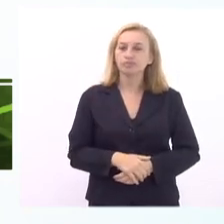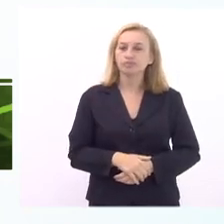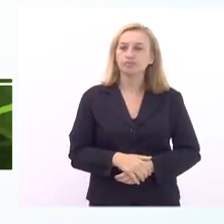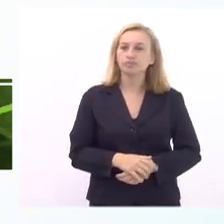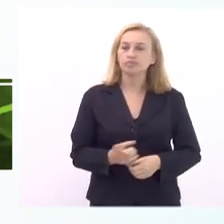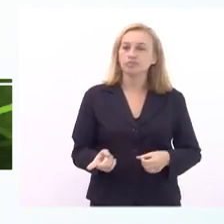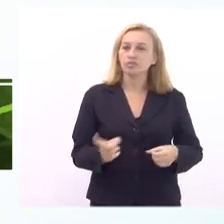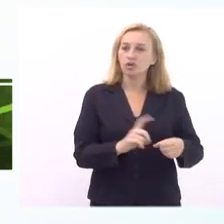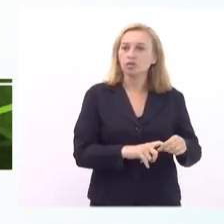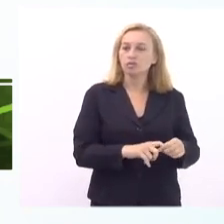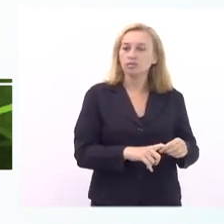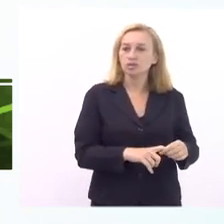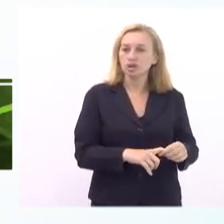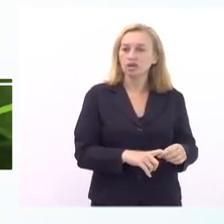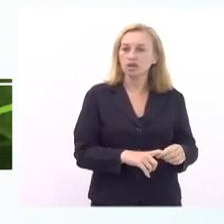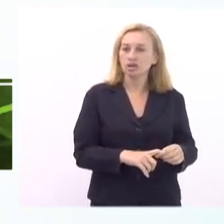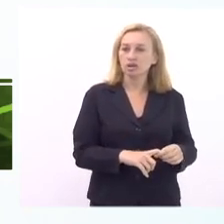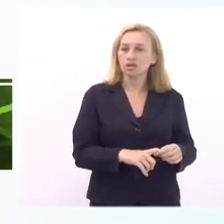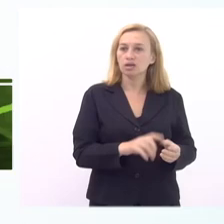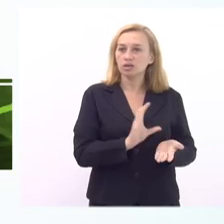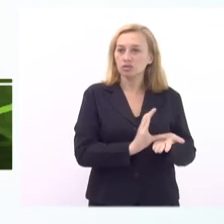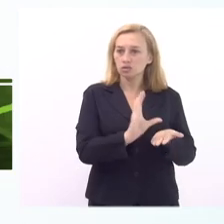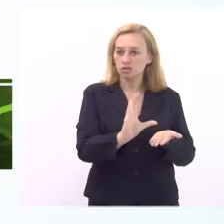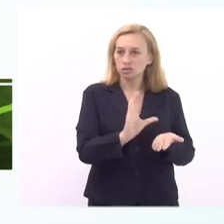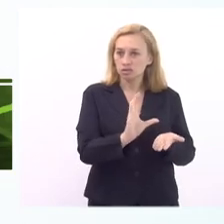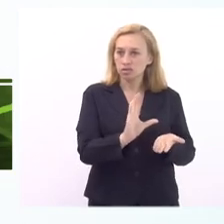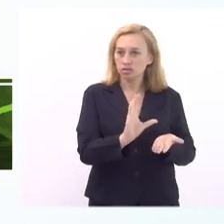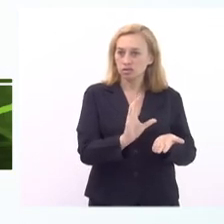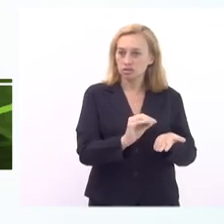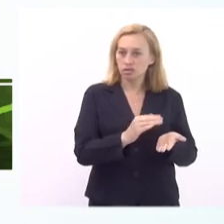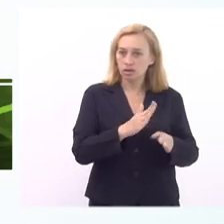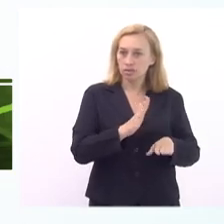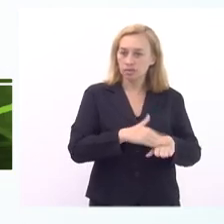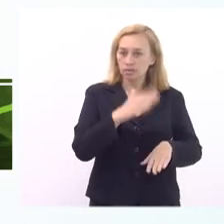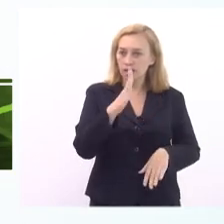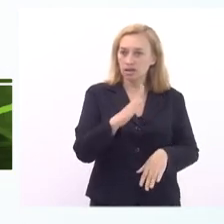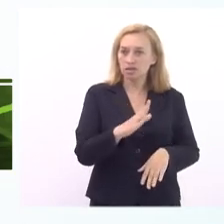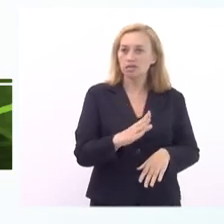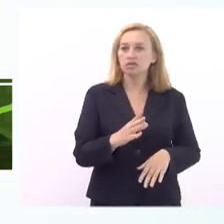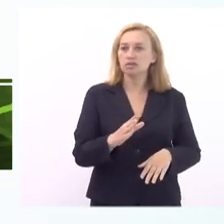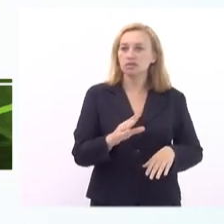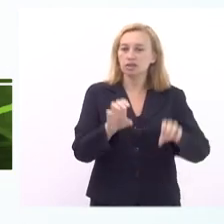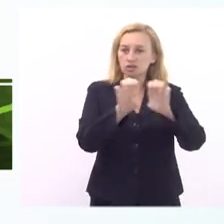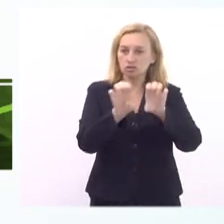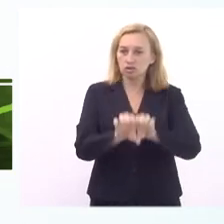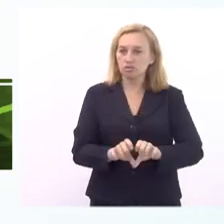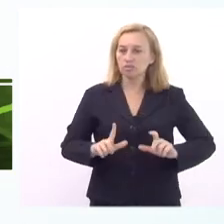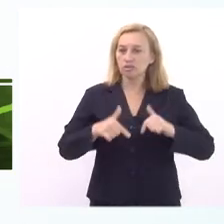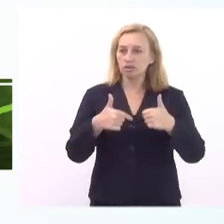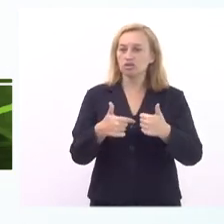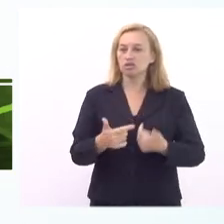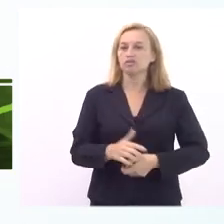inflacionária é muito importante mas a gente tem um problema é um pouco mais estruturante que precisa ser resolvido